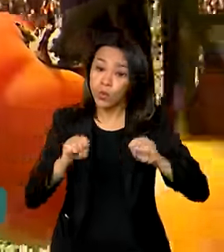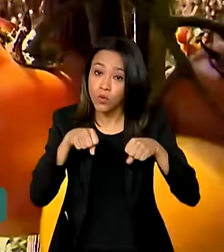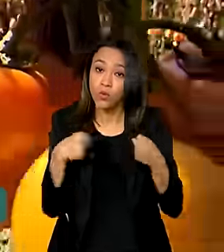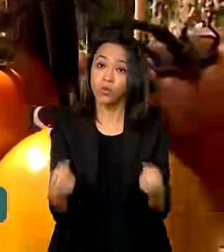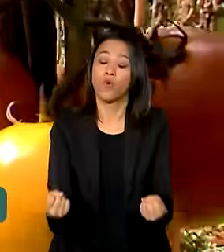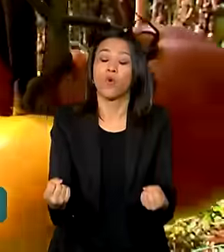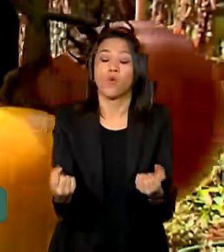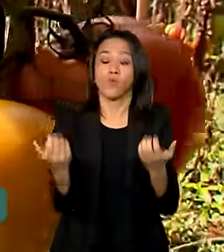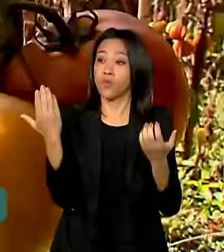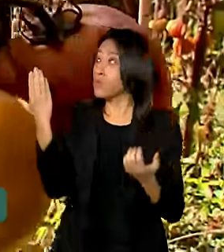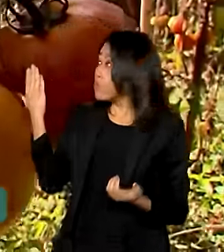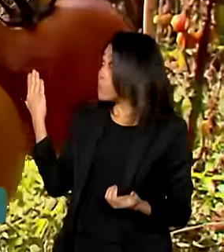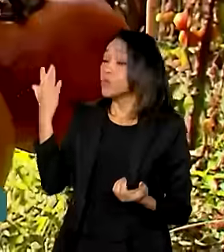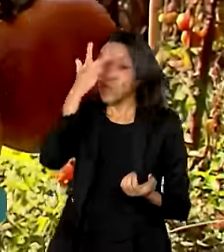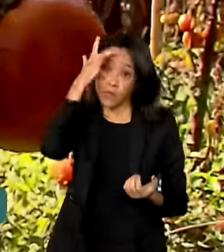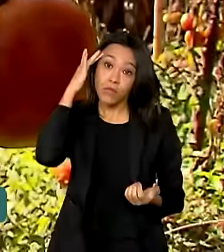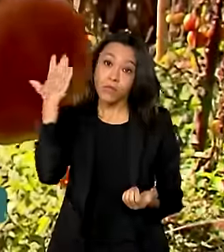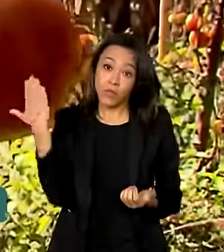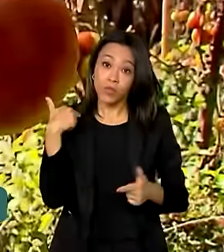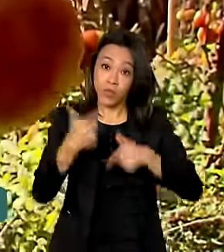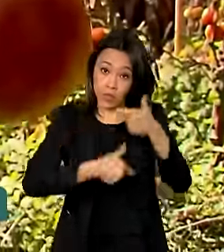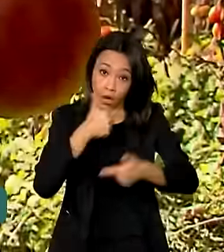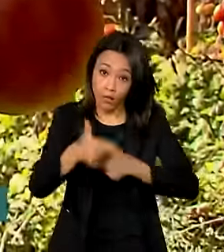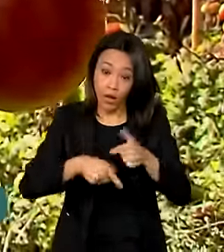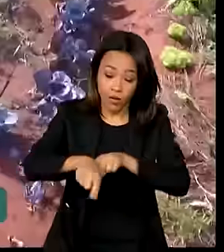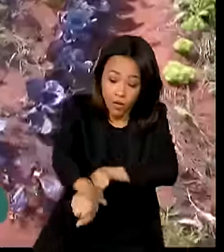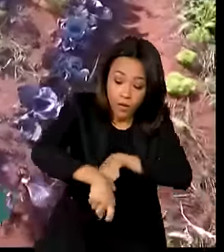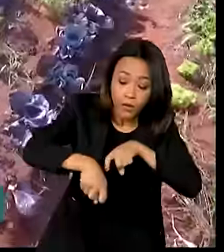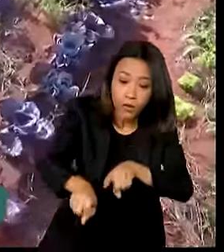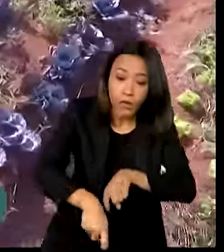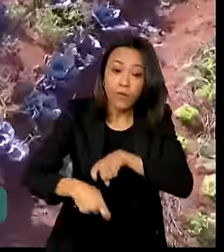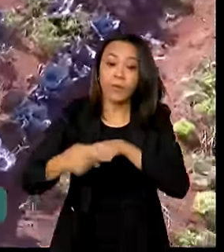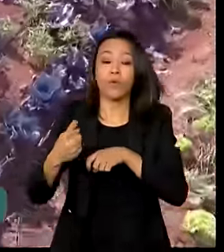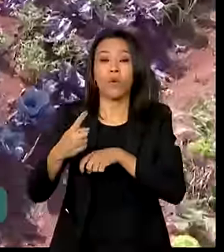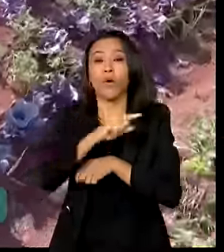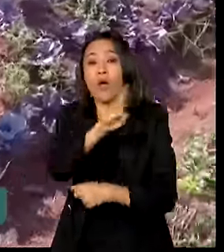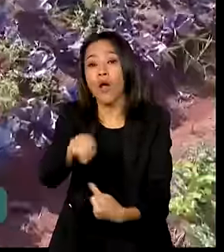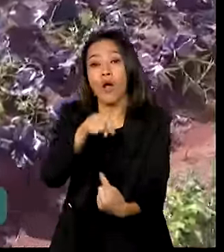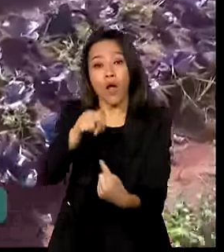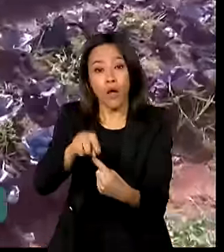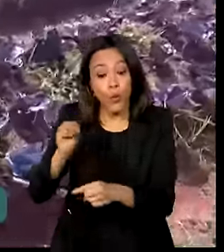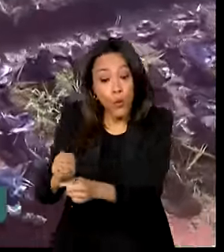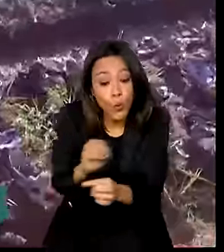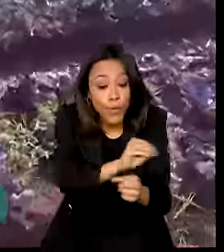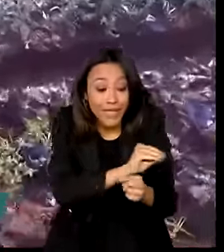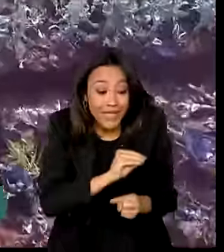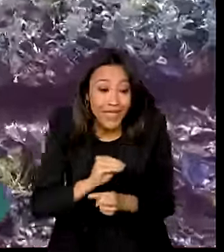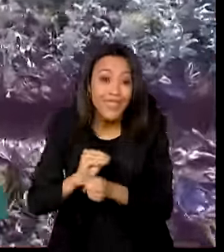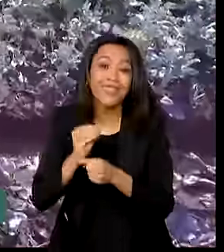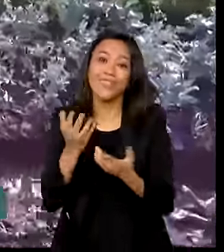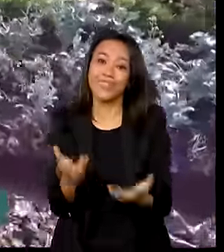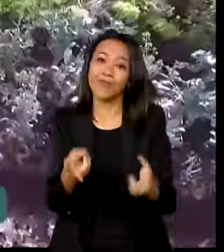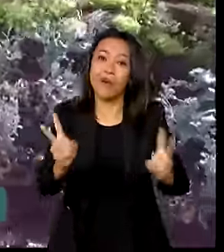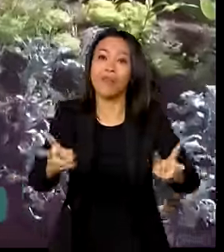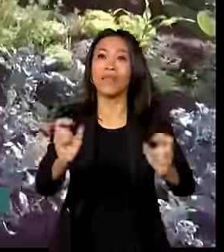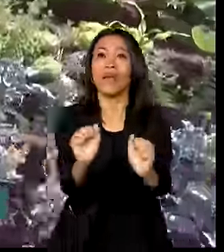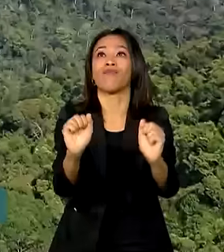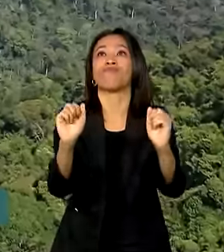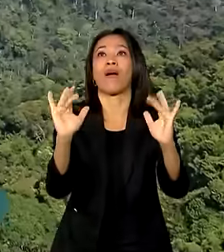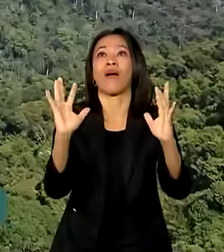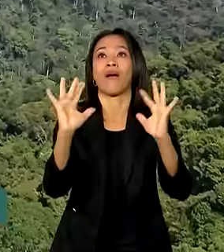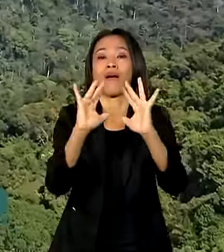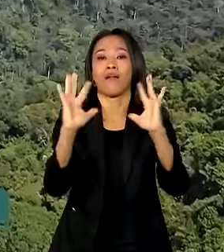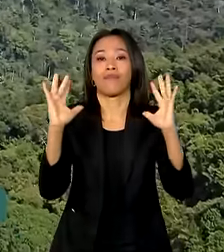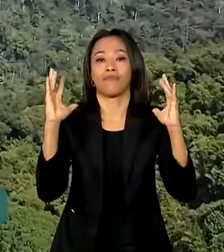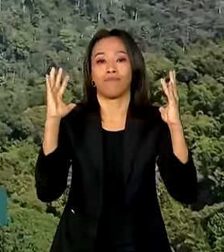dessas pessoas, agricultores e agricultoras, na proteção da floresta em pé, na manutenção da floresta em pé.